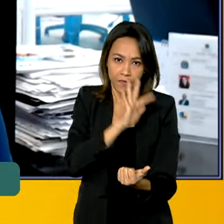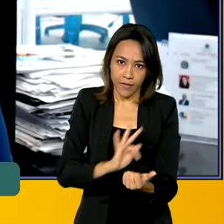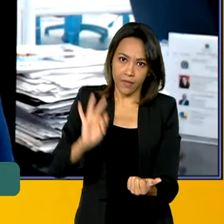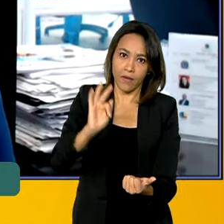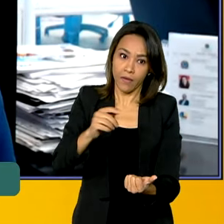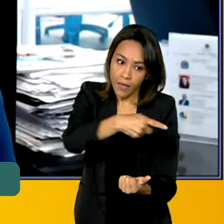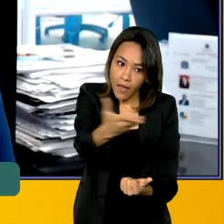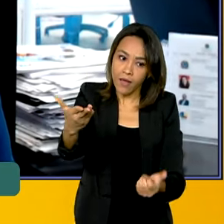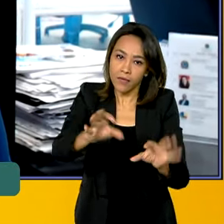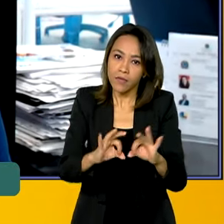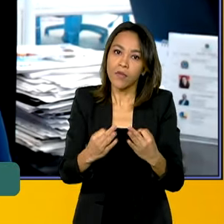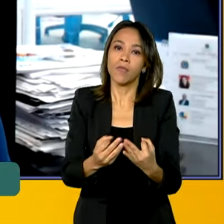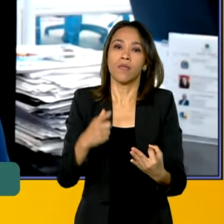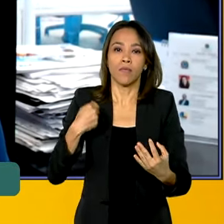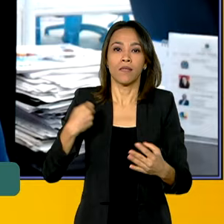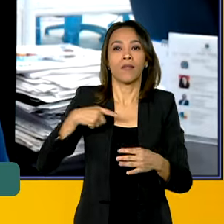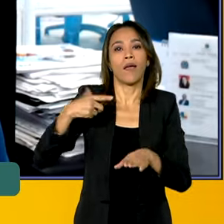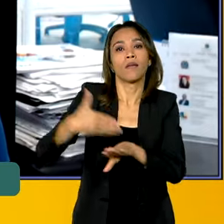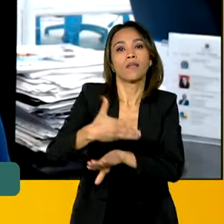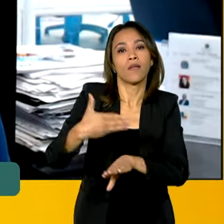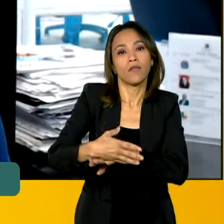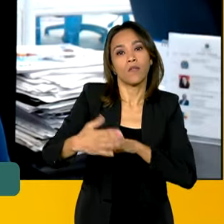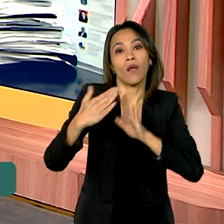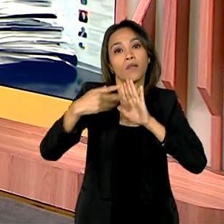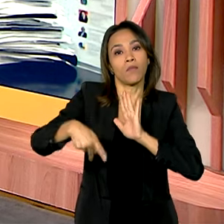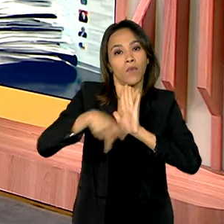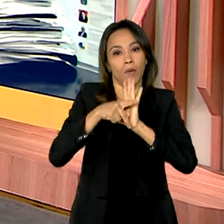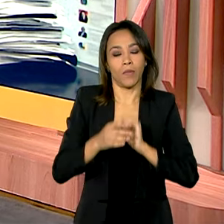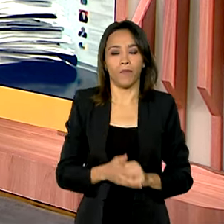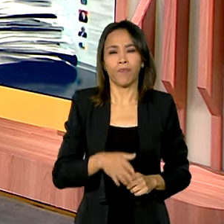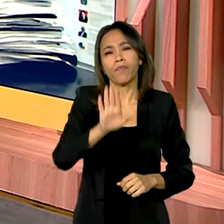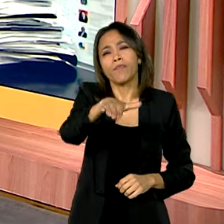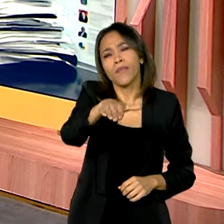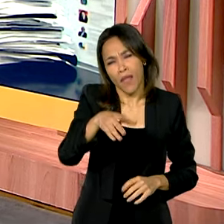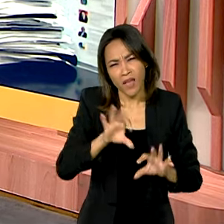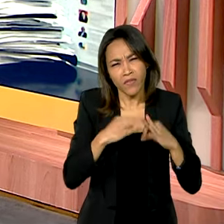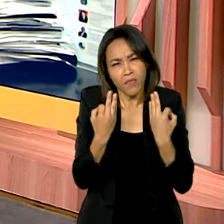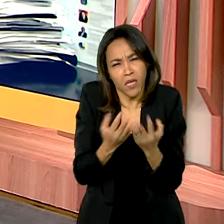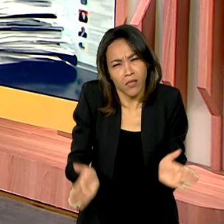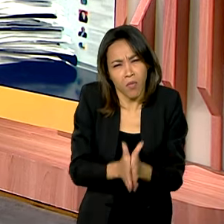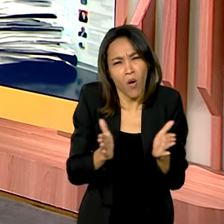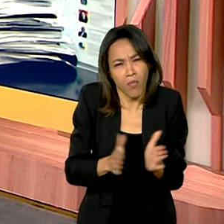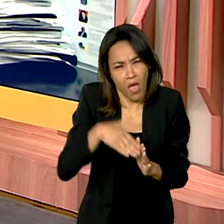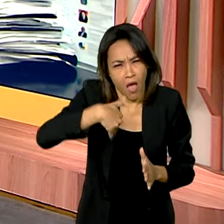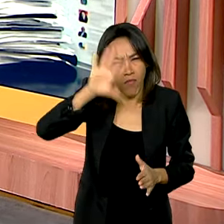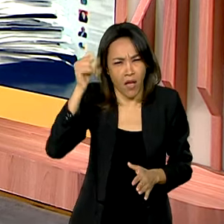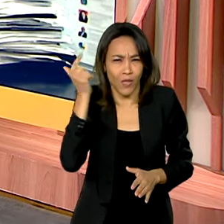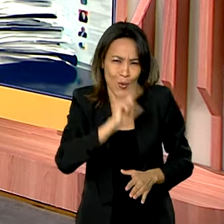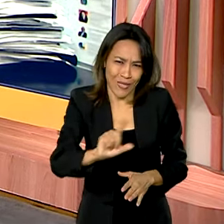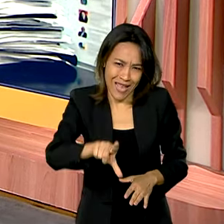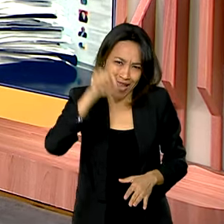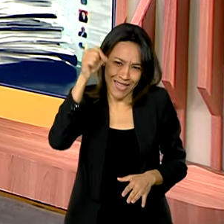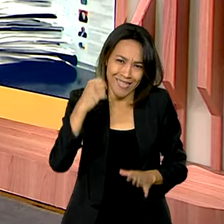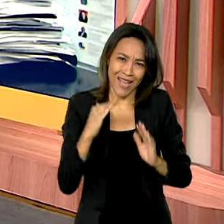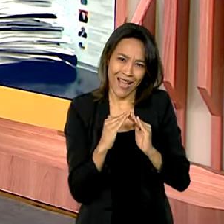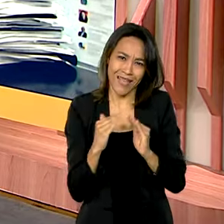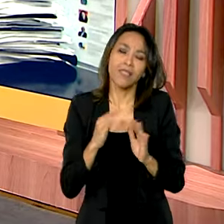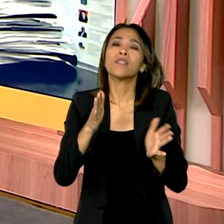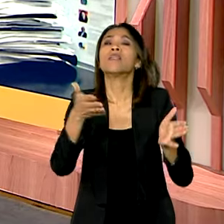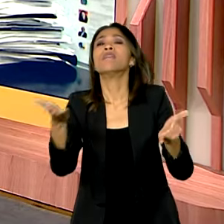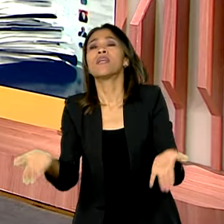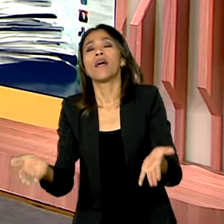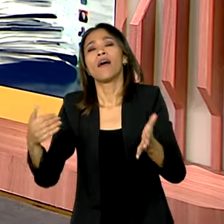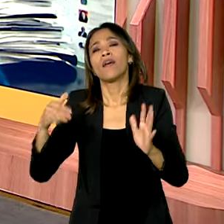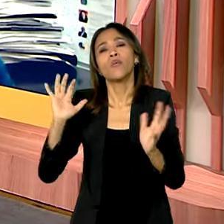precisam ter acesso à Minha Casa Minha Vida. As famílias de baixa renda são as maiores beneficiadas pelo programa, não é? Mas e a classe